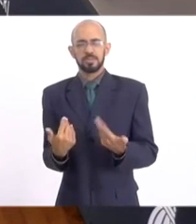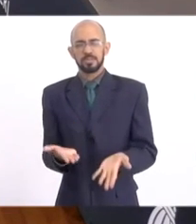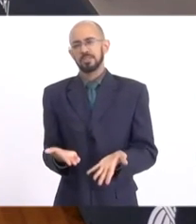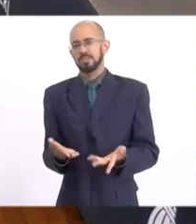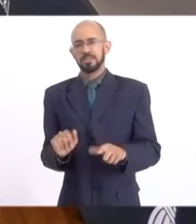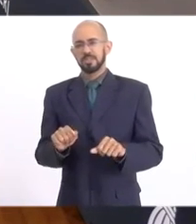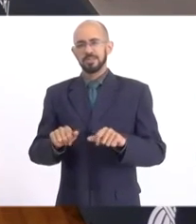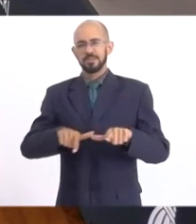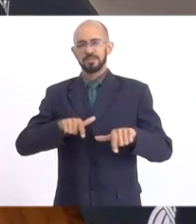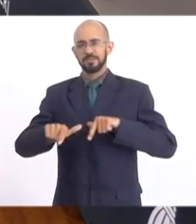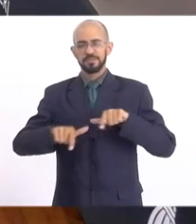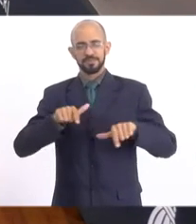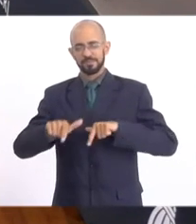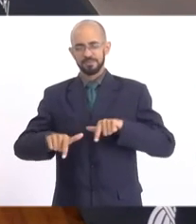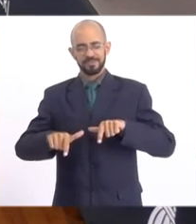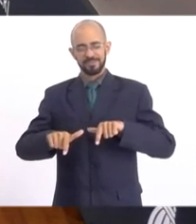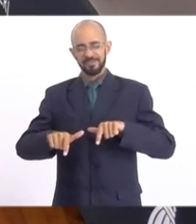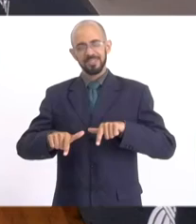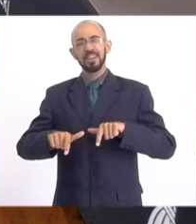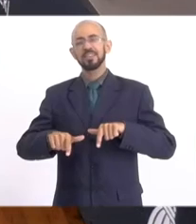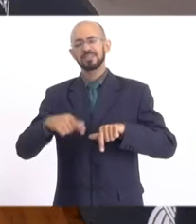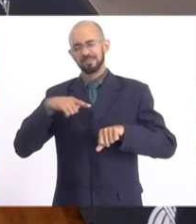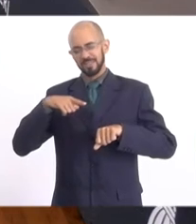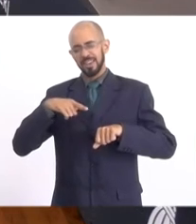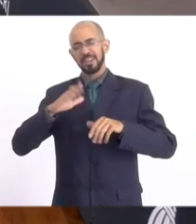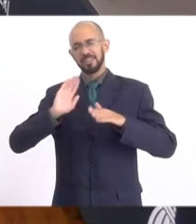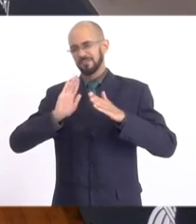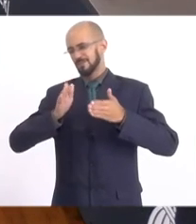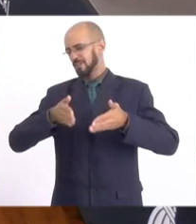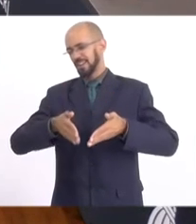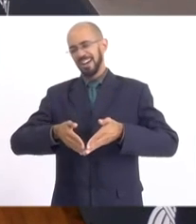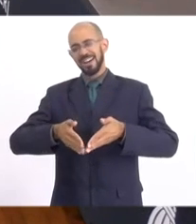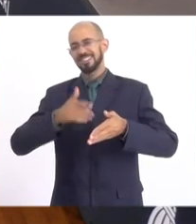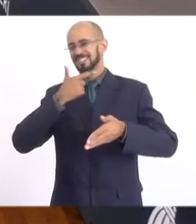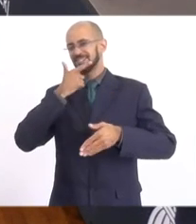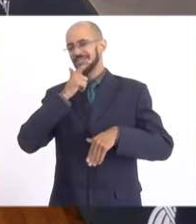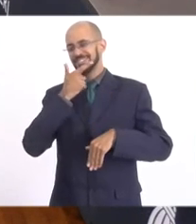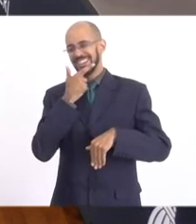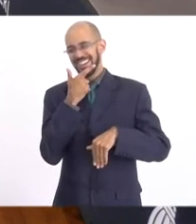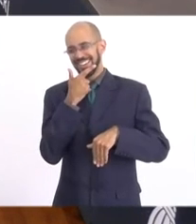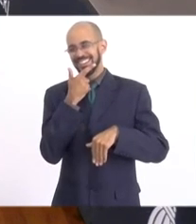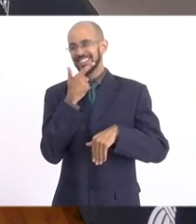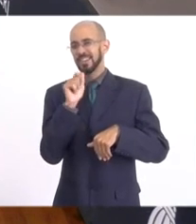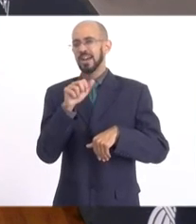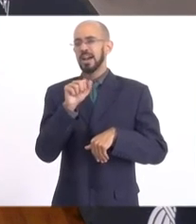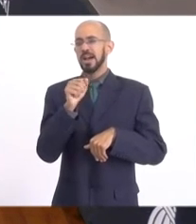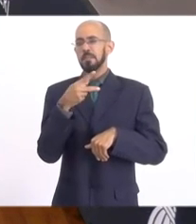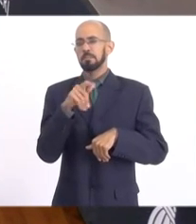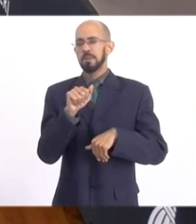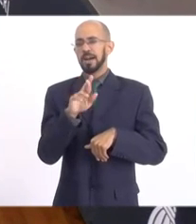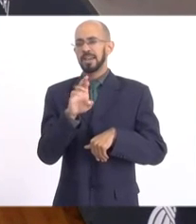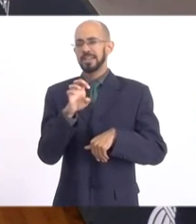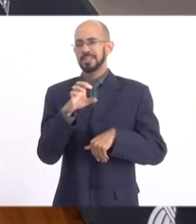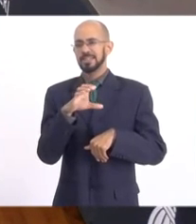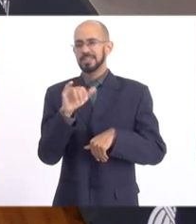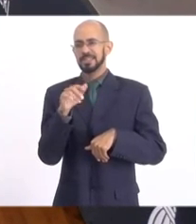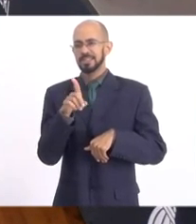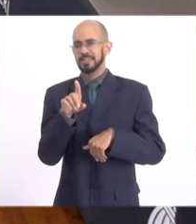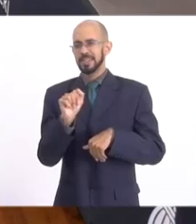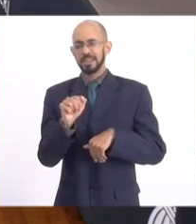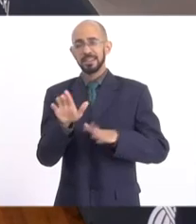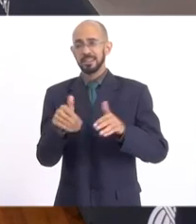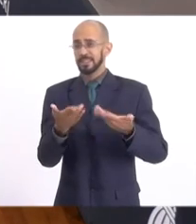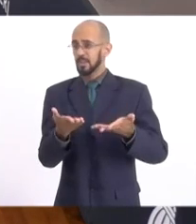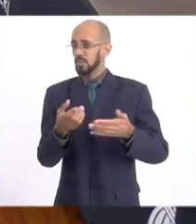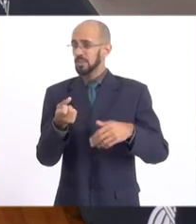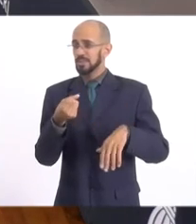as comissões, mas não perde o sorriso, a maneira cordata e carinhosa de nos tratar. Parecida. Valeu. Enfim, eu, se me